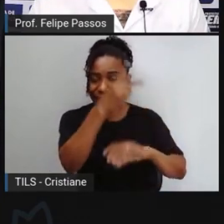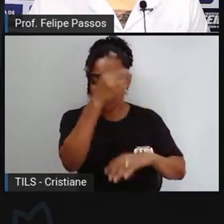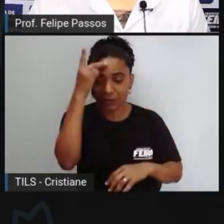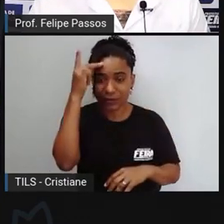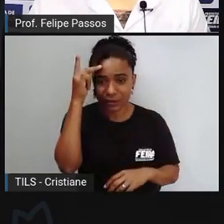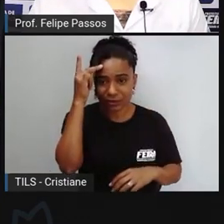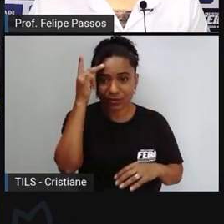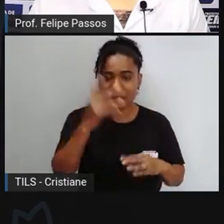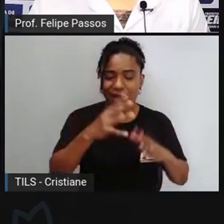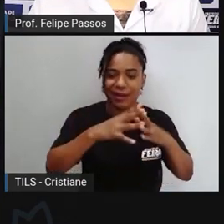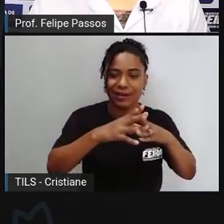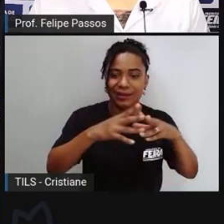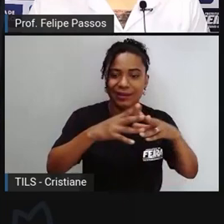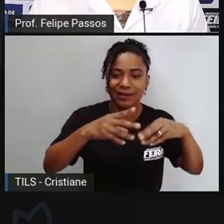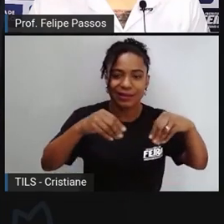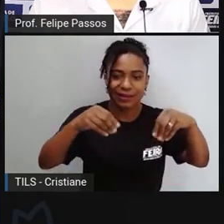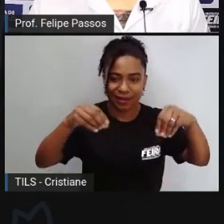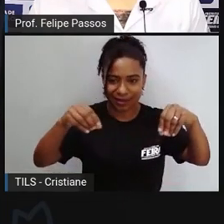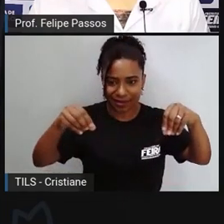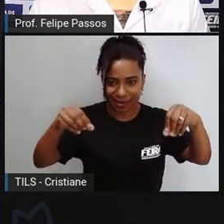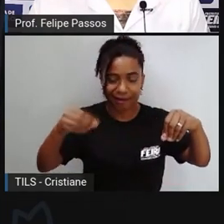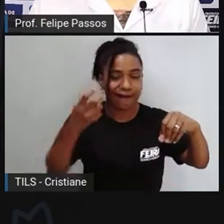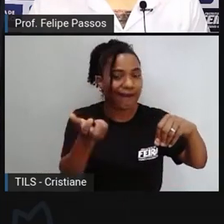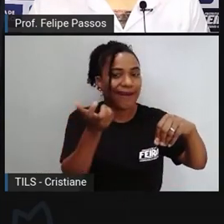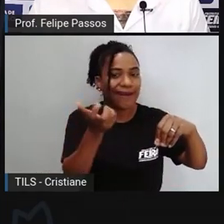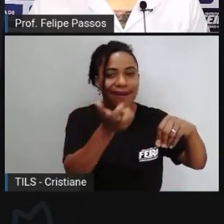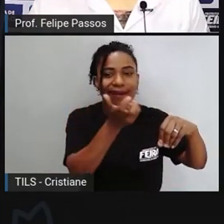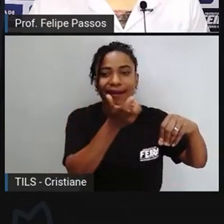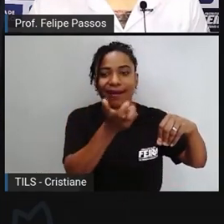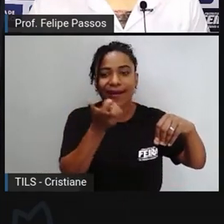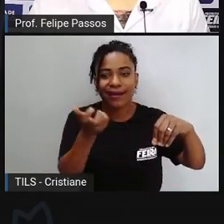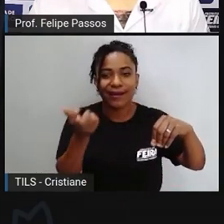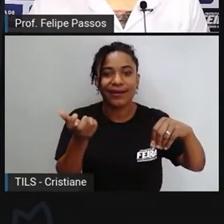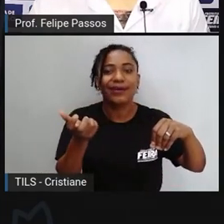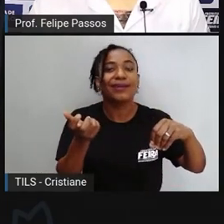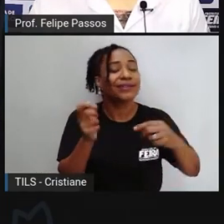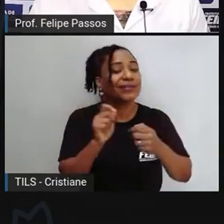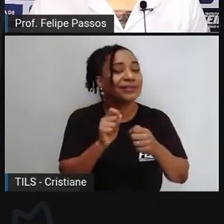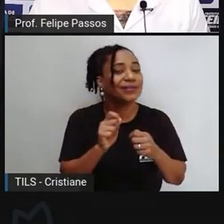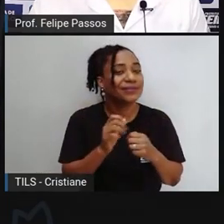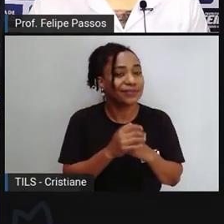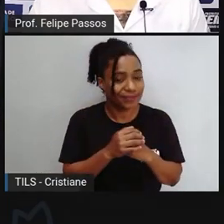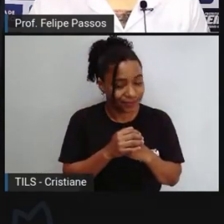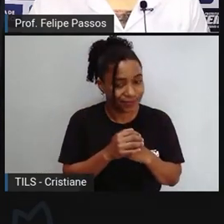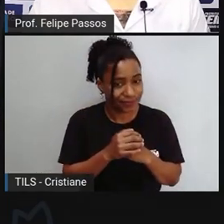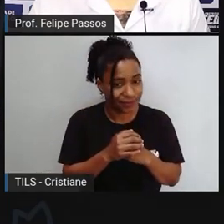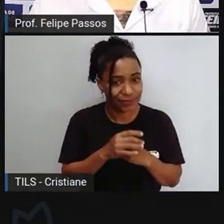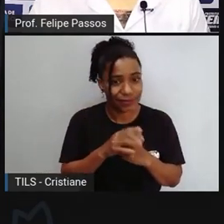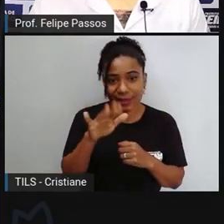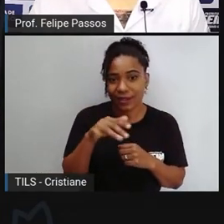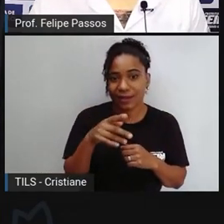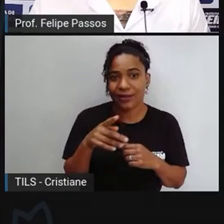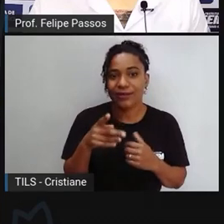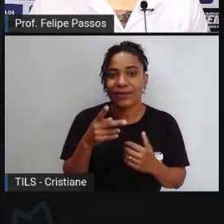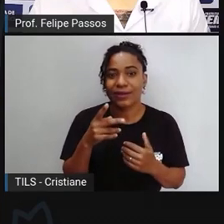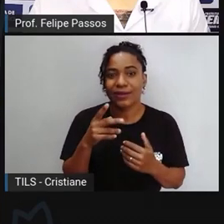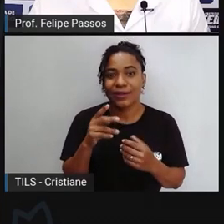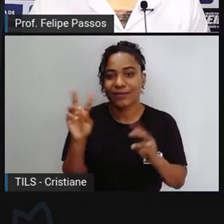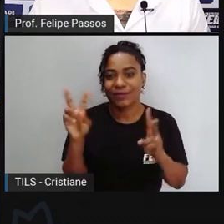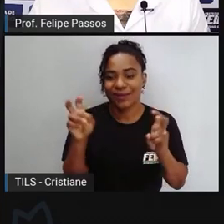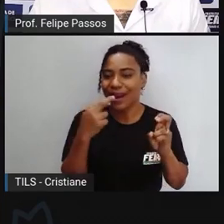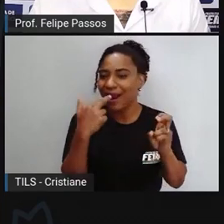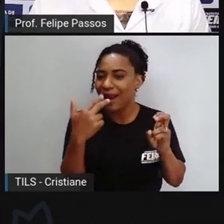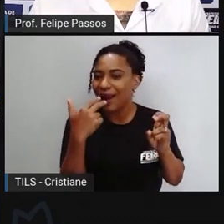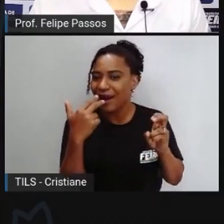terrenos na ilha chegavam e diziam o Cumbre Vieja,